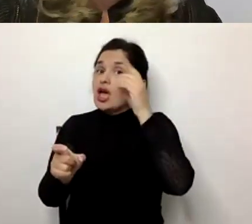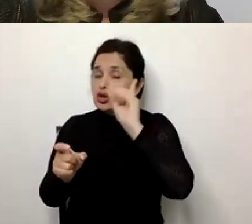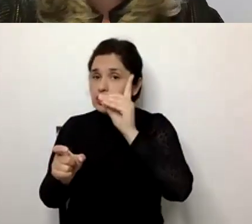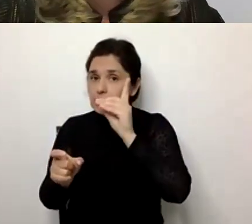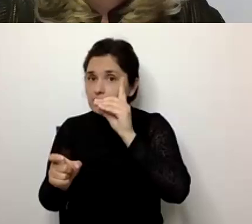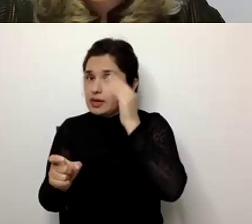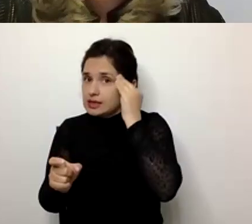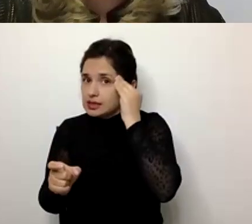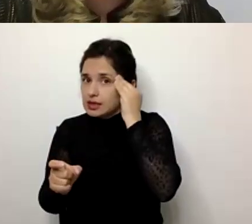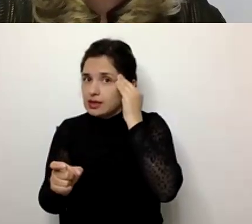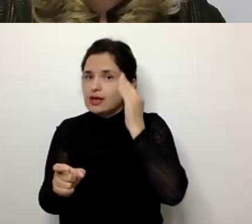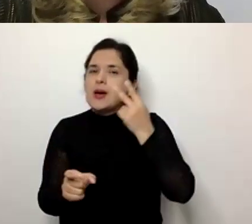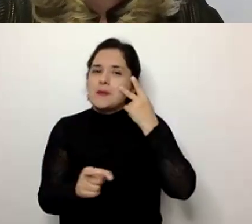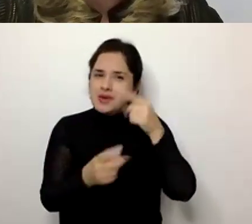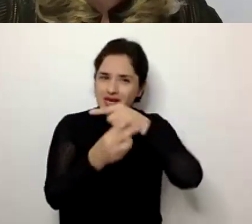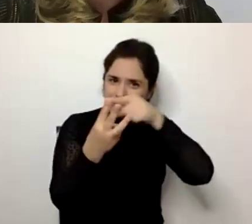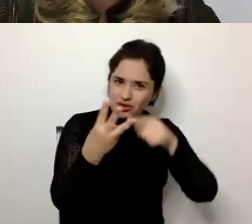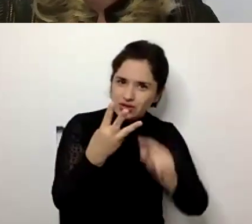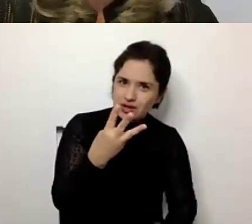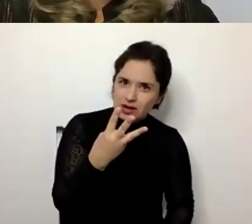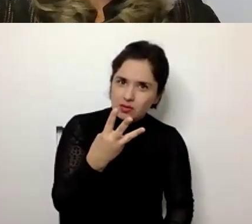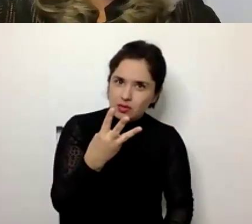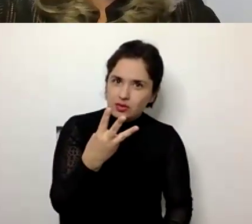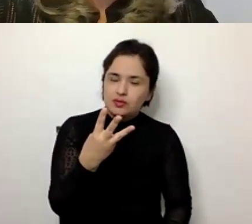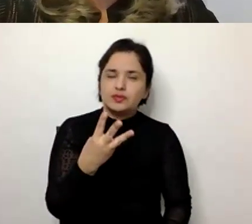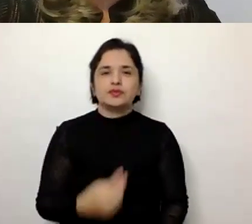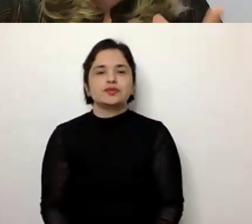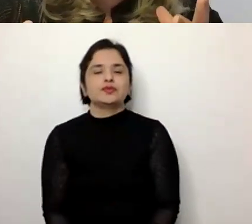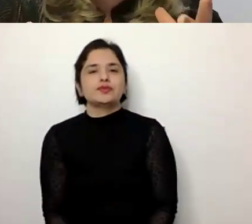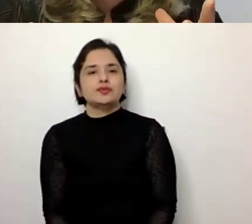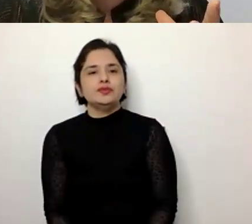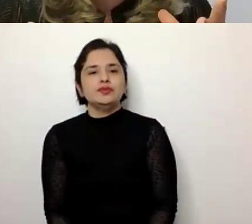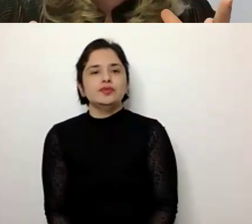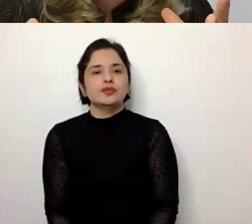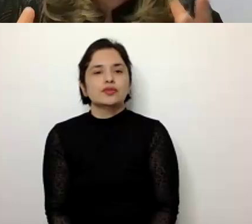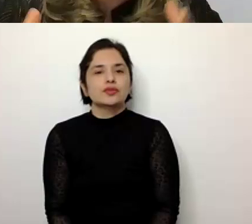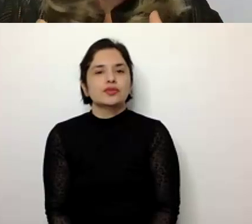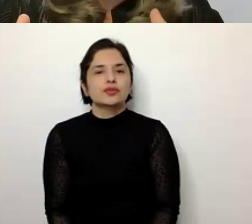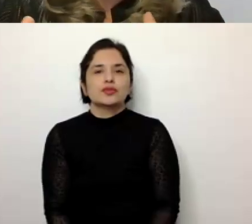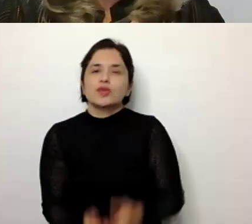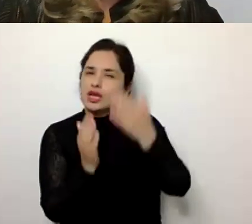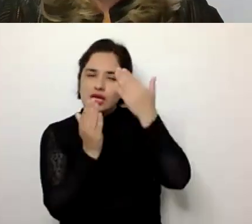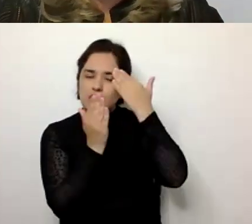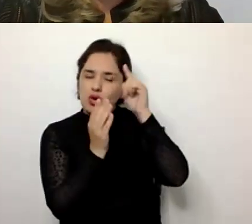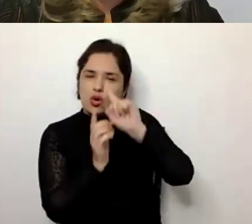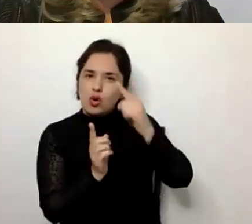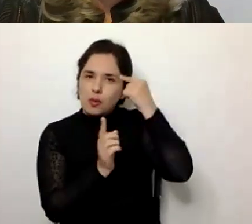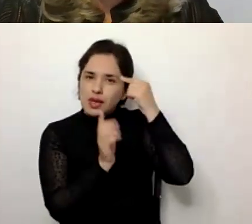considerar esses aspectos, para que nós possamos sair um pouco desse pensamento